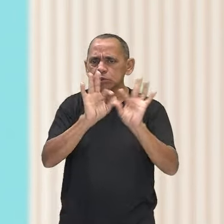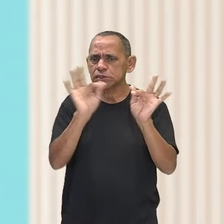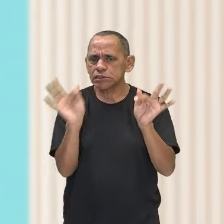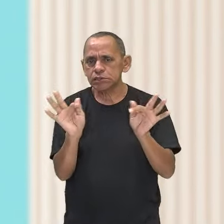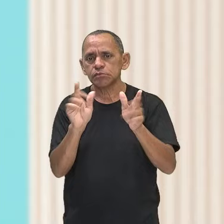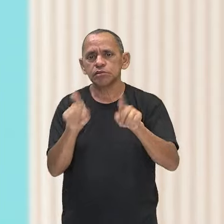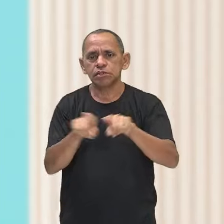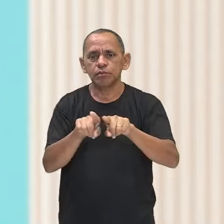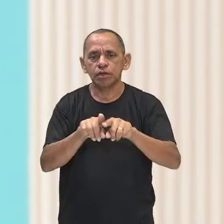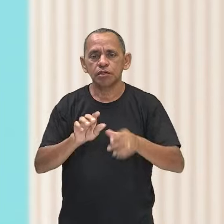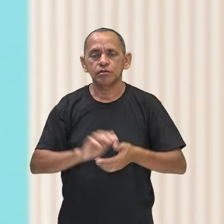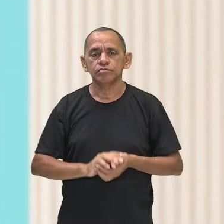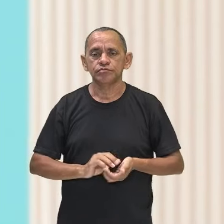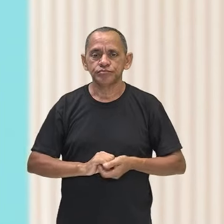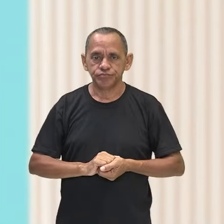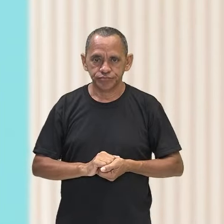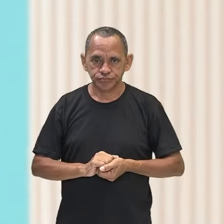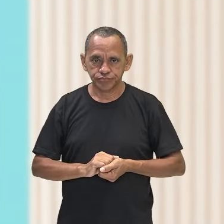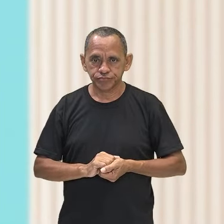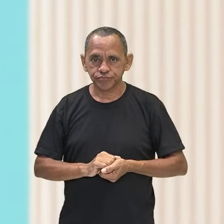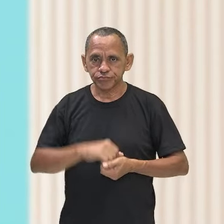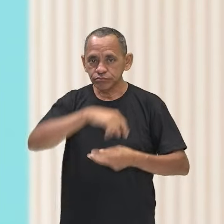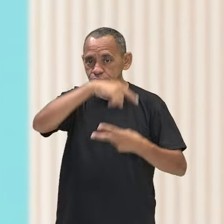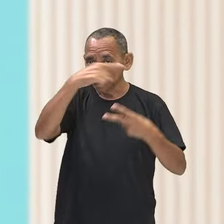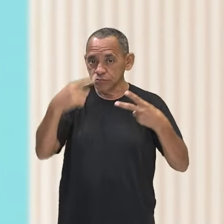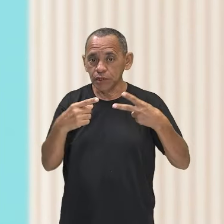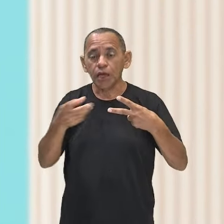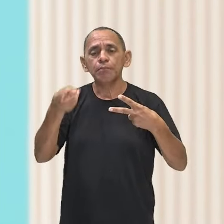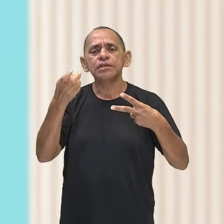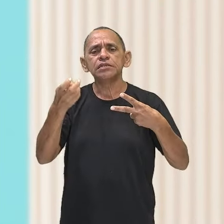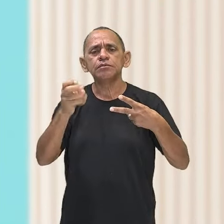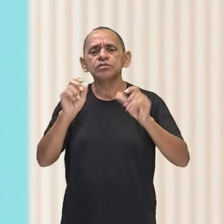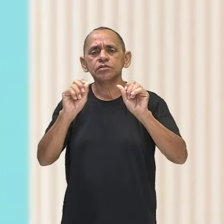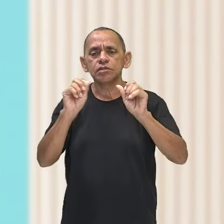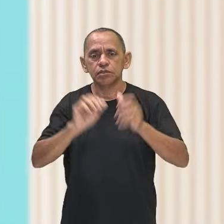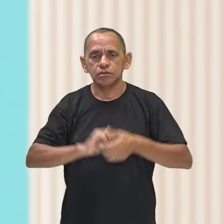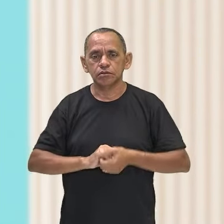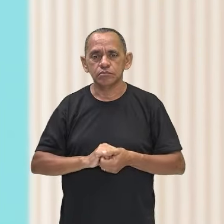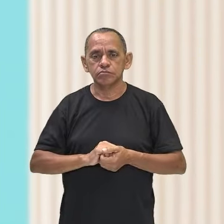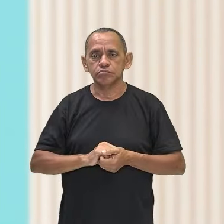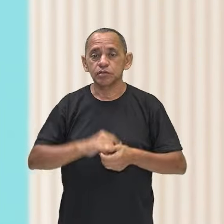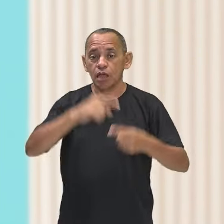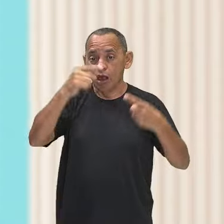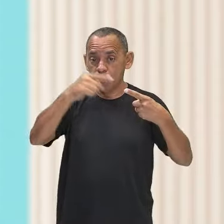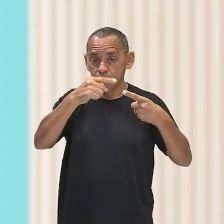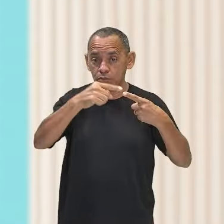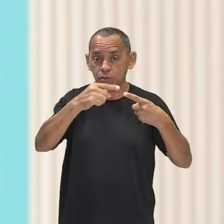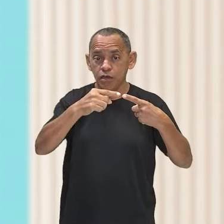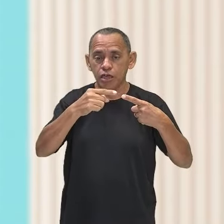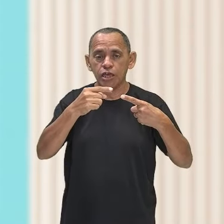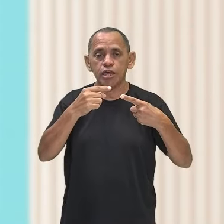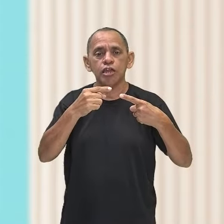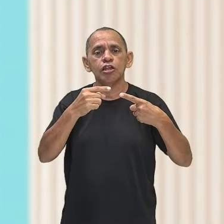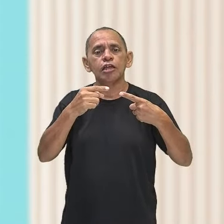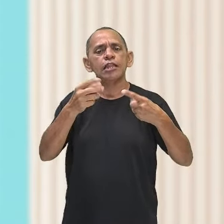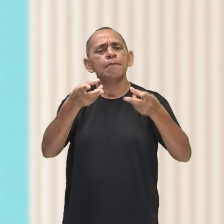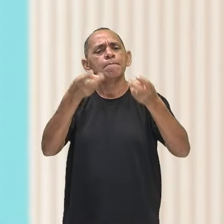correntes, geracional e a classista. É só a gente perceber o seguinte, a corrente geracional, ela enxerga